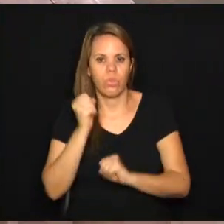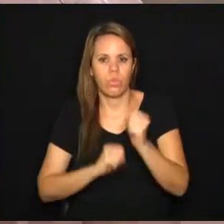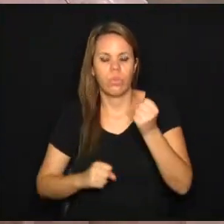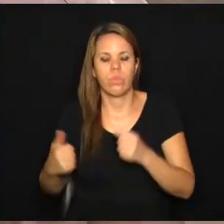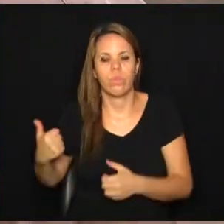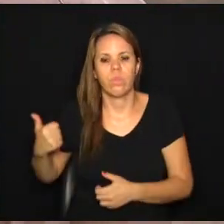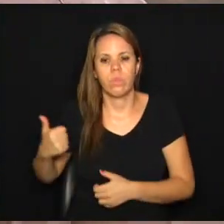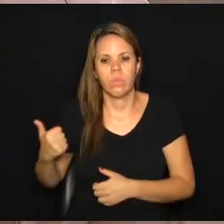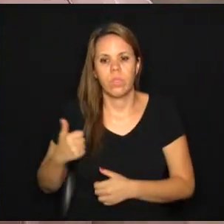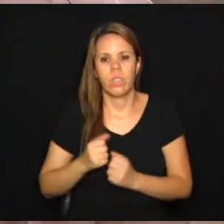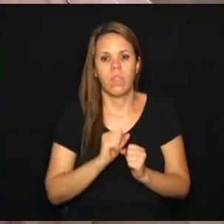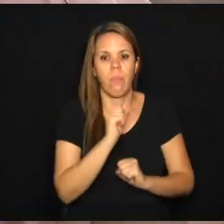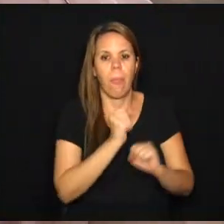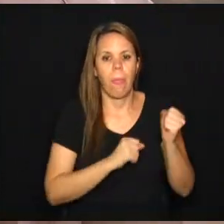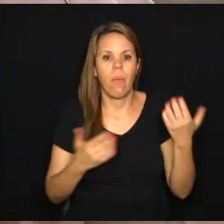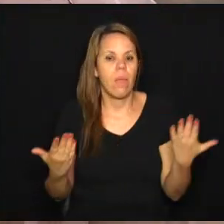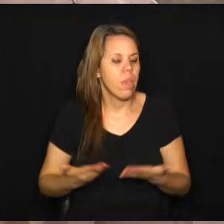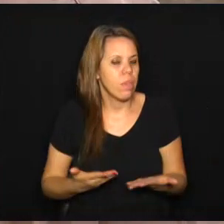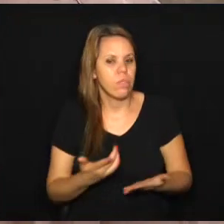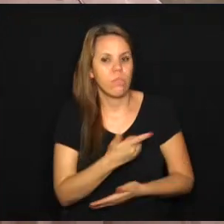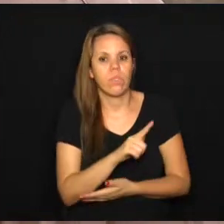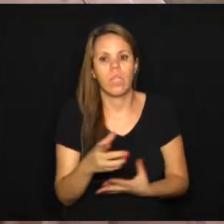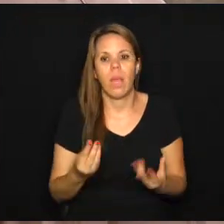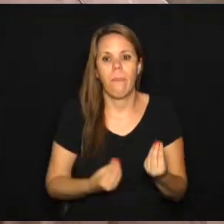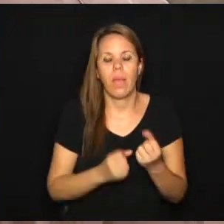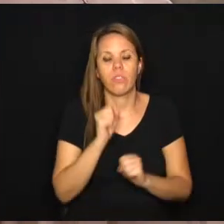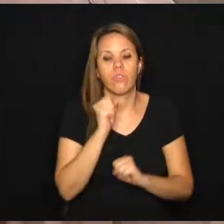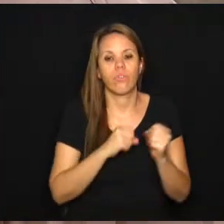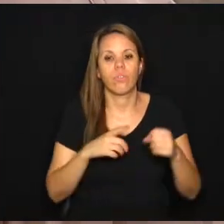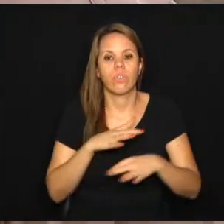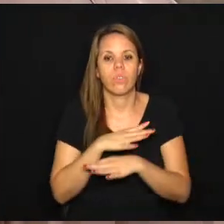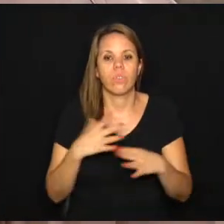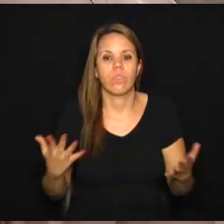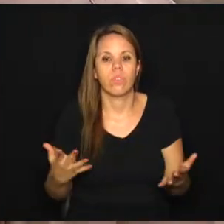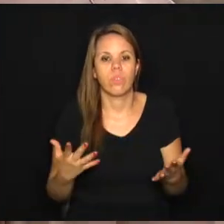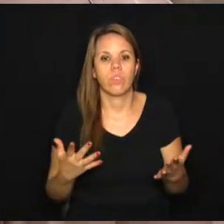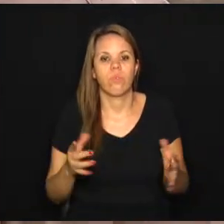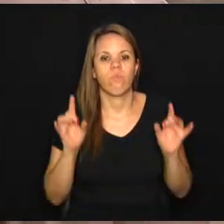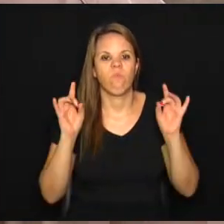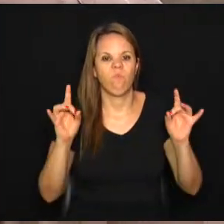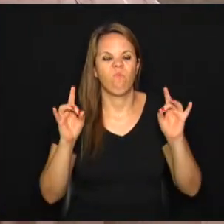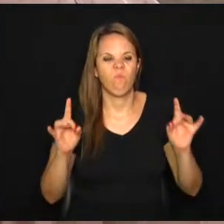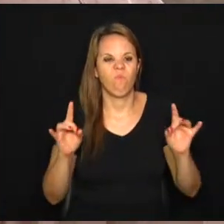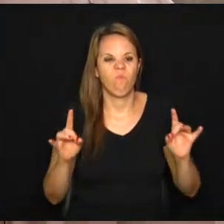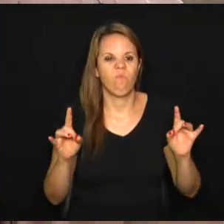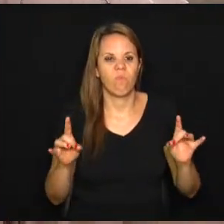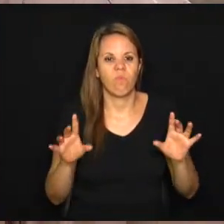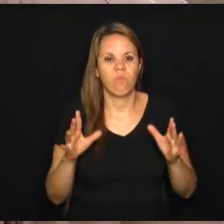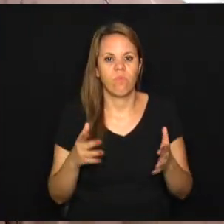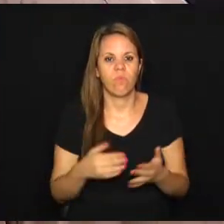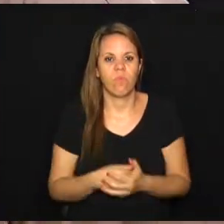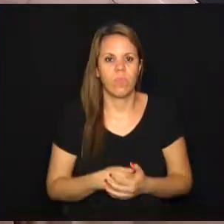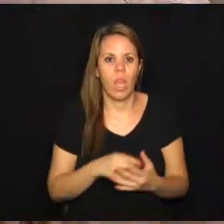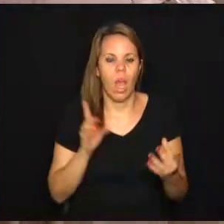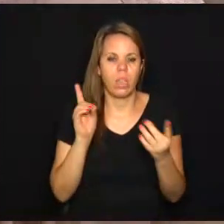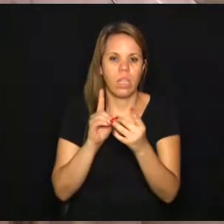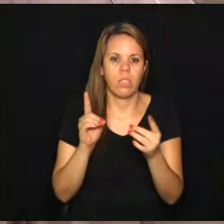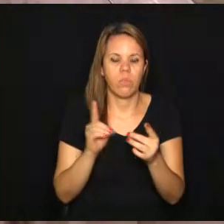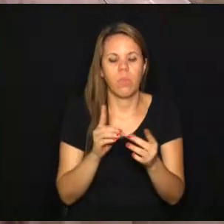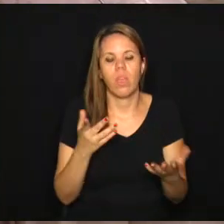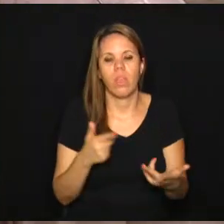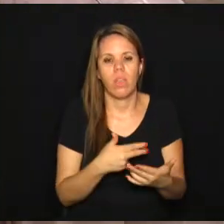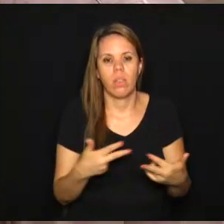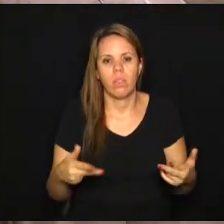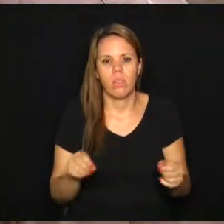primeira indústria, porque hoje praticamente não se tem mais indústria na cidade. Desse porte, né? De produção de serviço. Nós temos outro tipo de